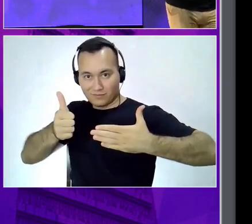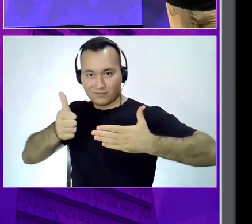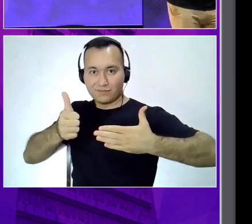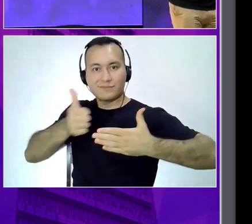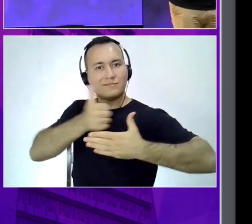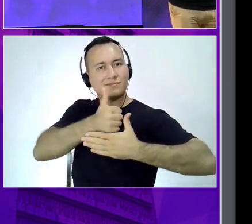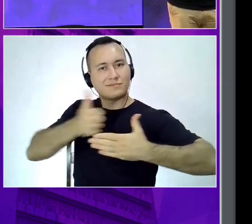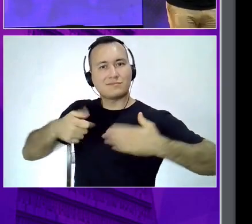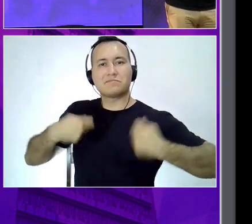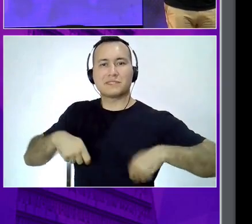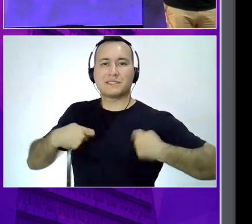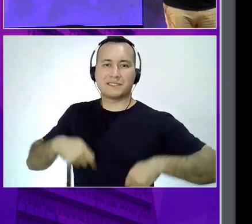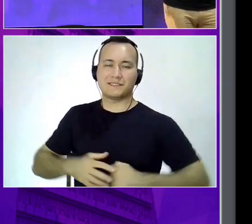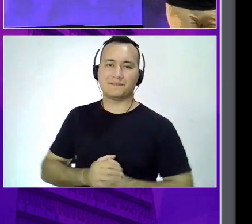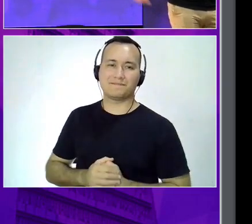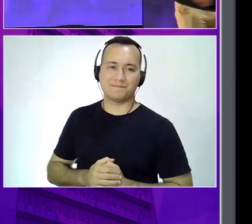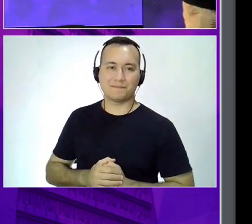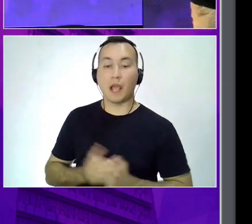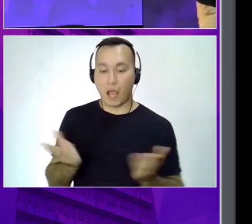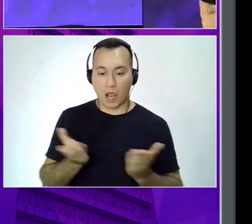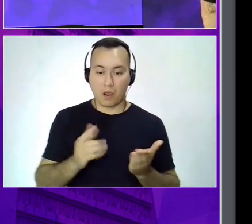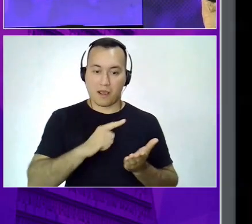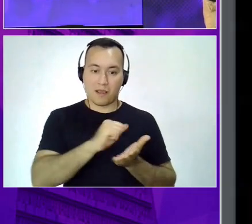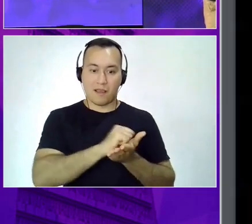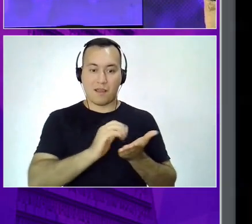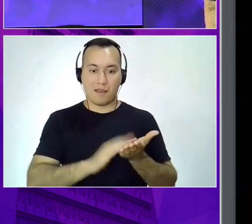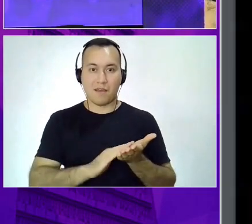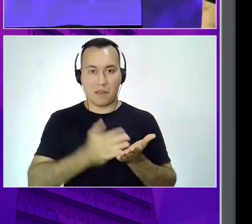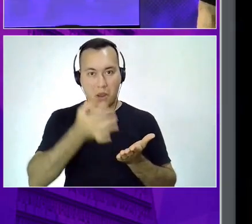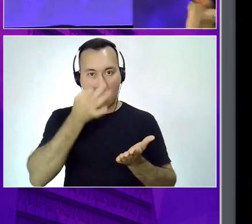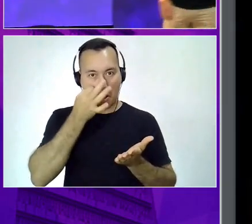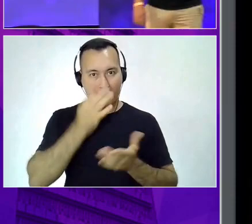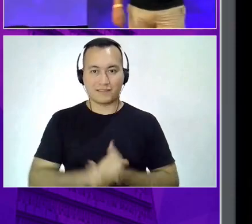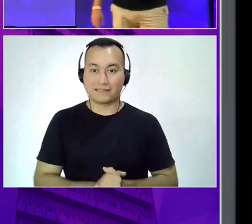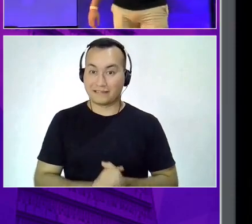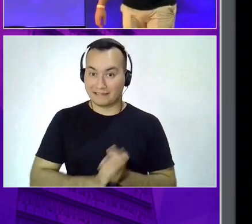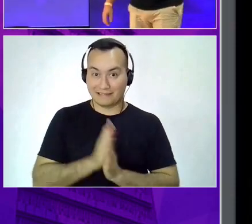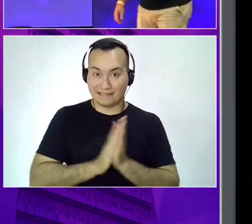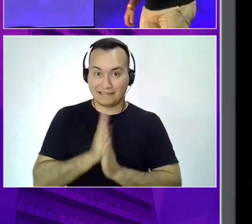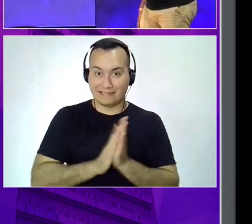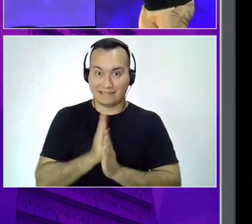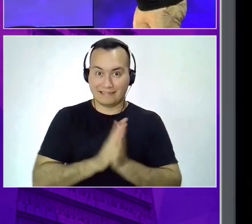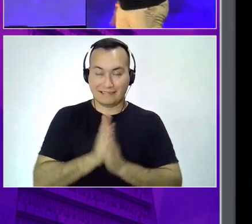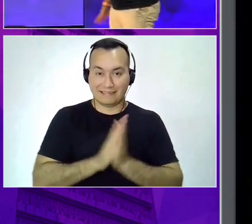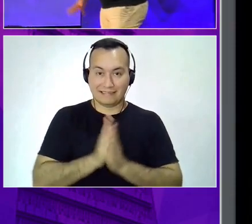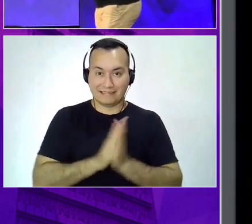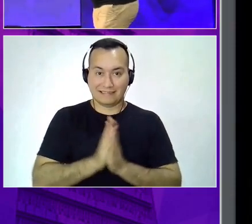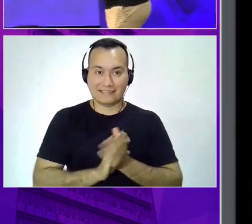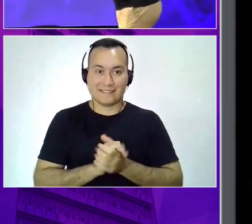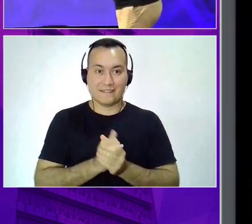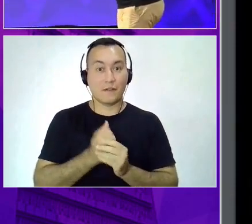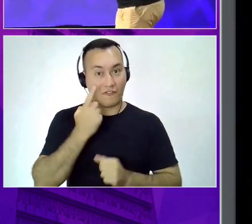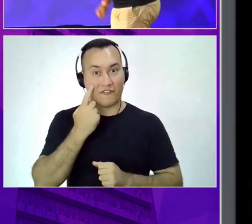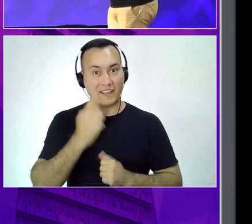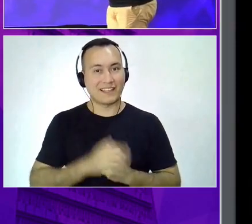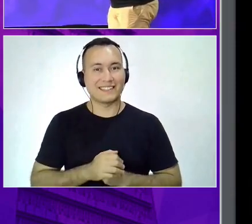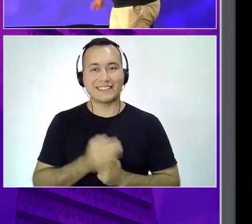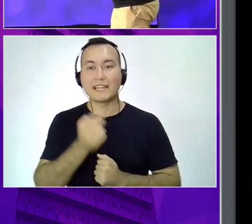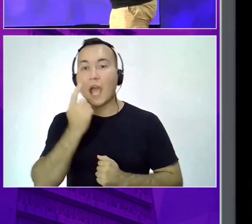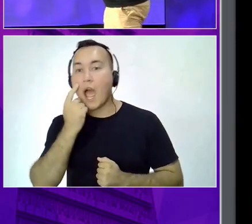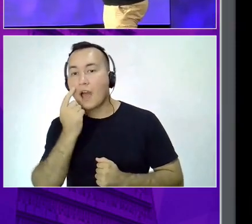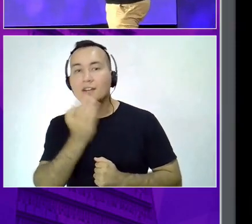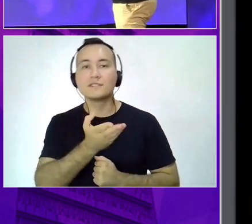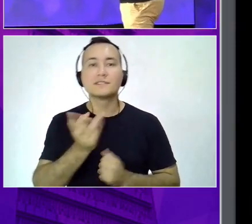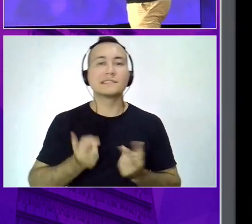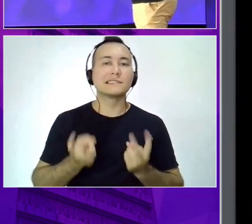tem que botar para praticar. São muitas áreas. A gente vai fazer uma prática aqui para ajudar você a ser mais notado. Que